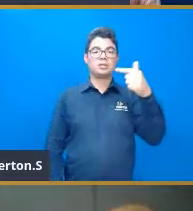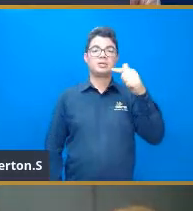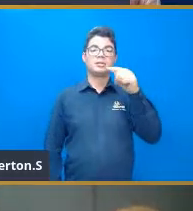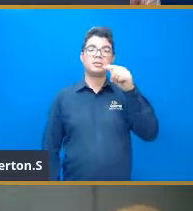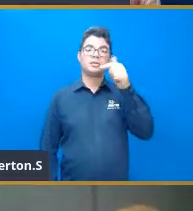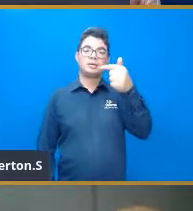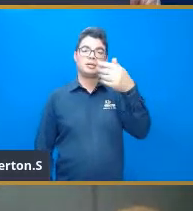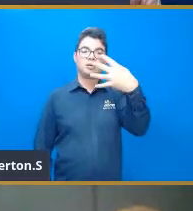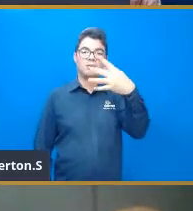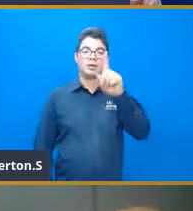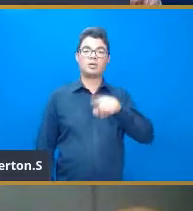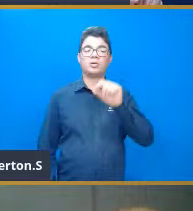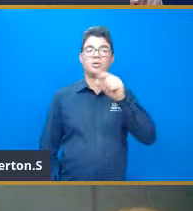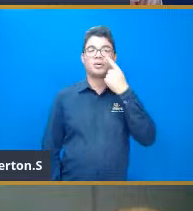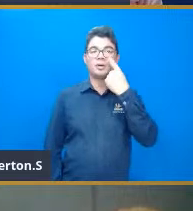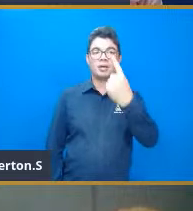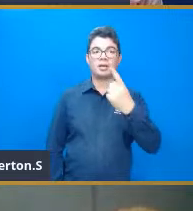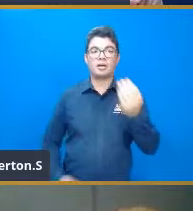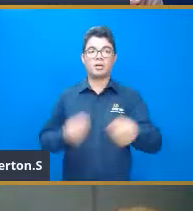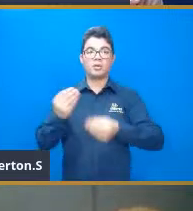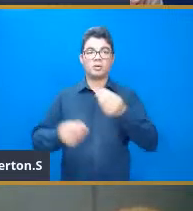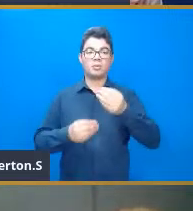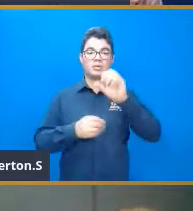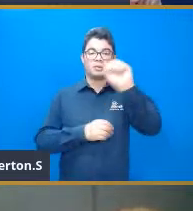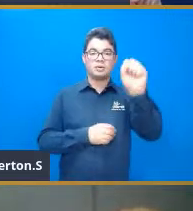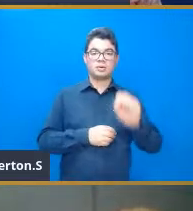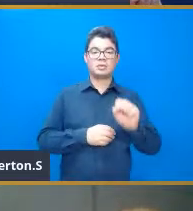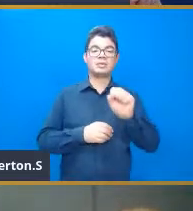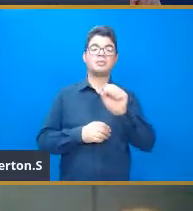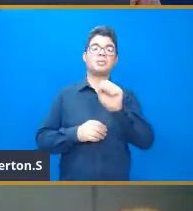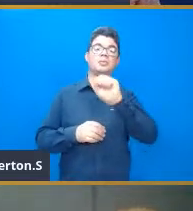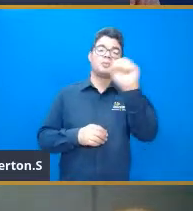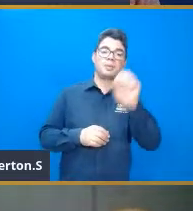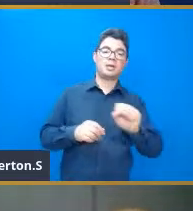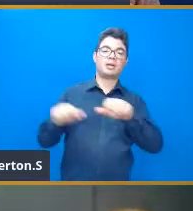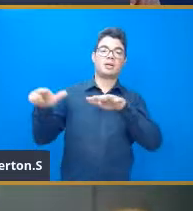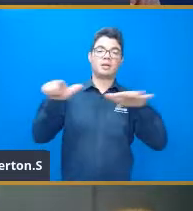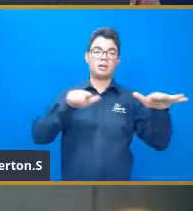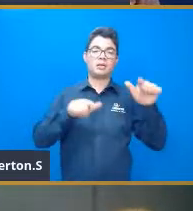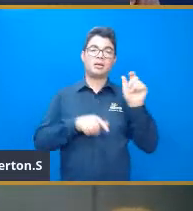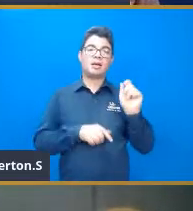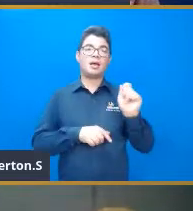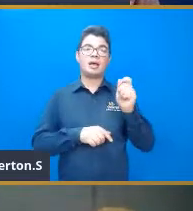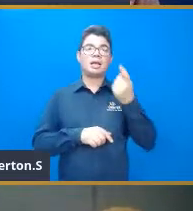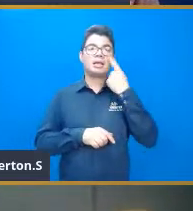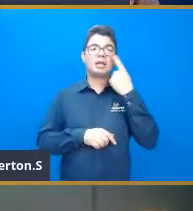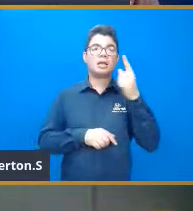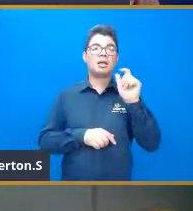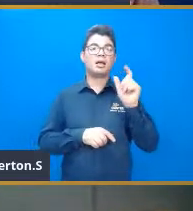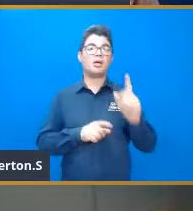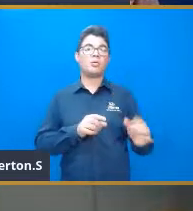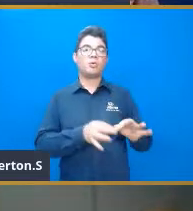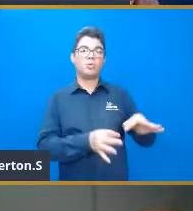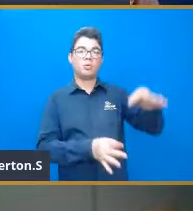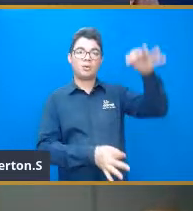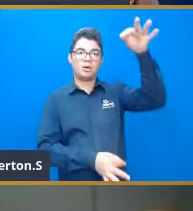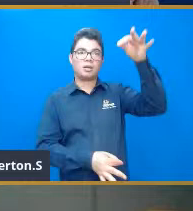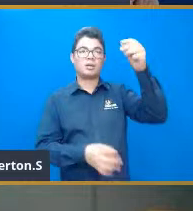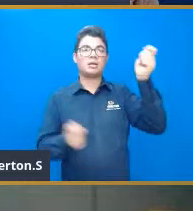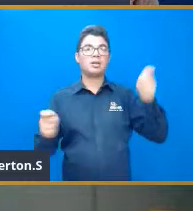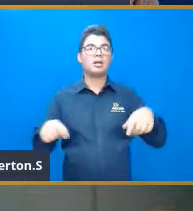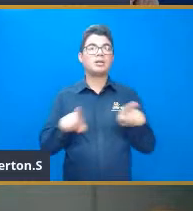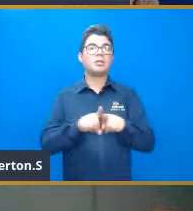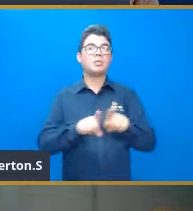que a taxa de crescimento, né? Aqui eu coloquei S de semana, um A ali, nem lembro aqui, né? Da altura. E o 2